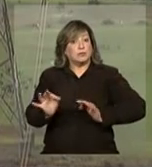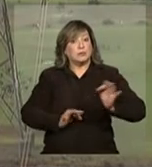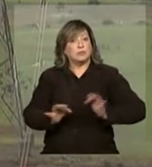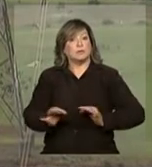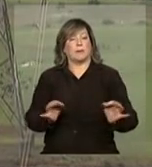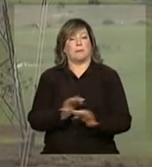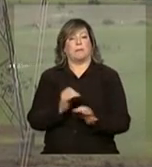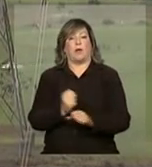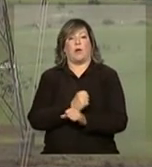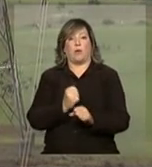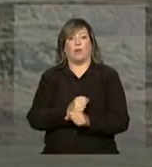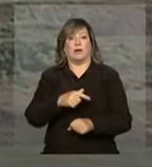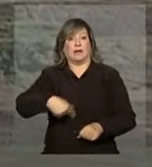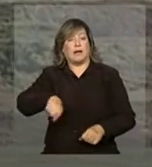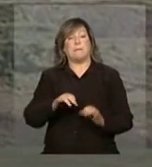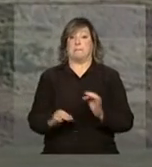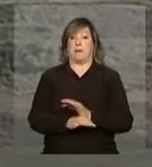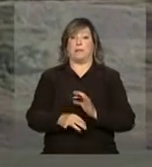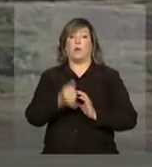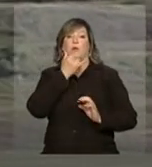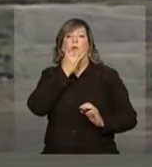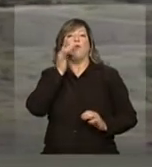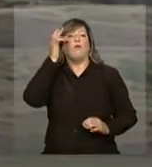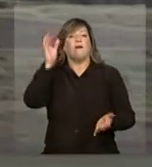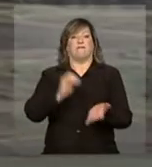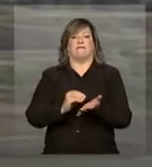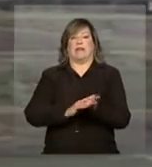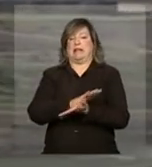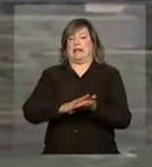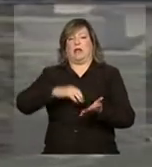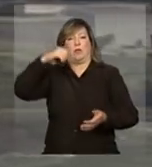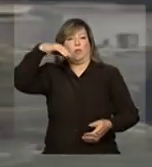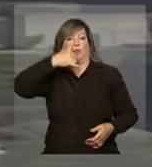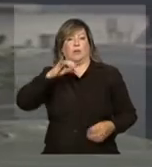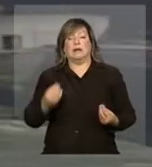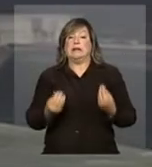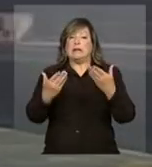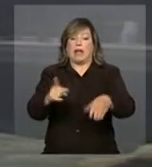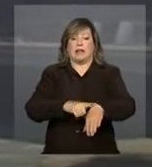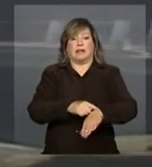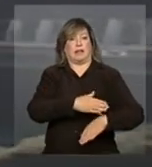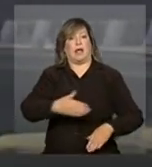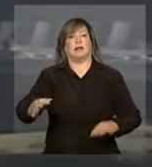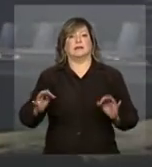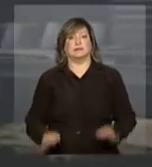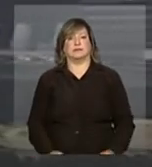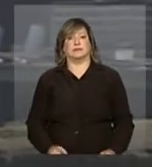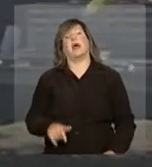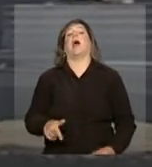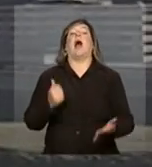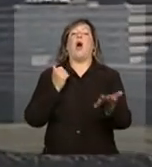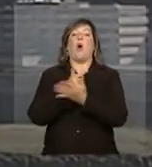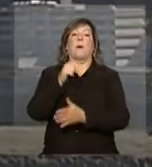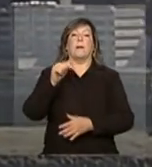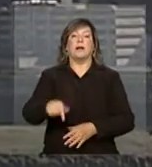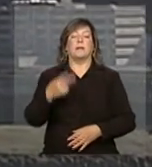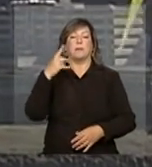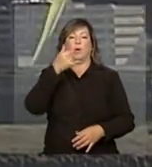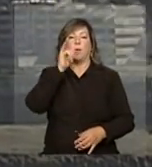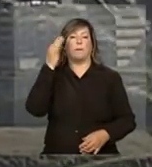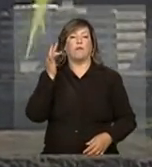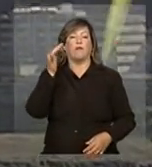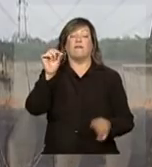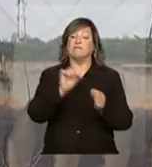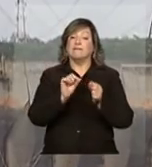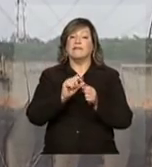geradoras, que vão se preparar para produzir e entregar essa energia no prazo. A compra da energia para o futuro é